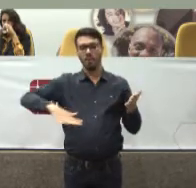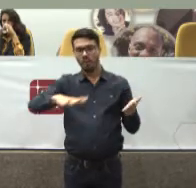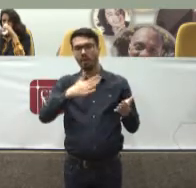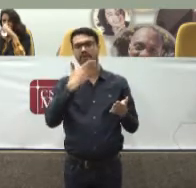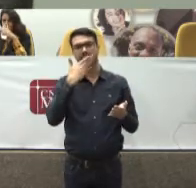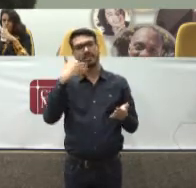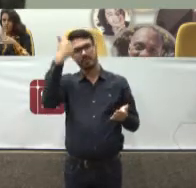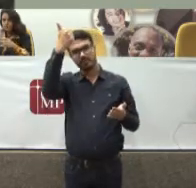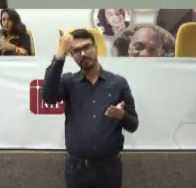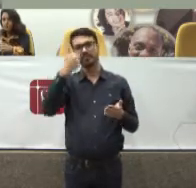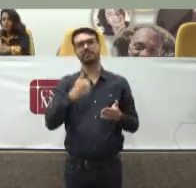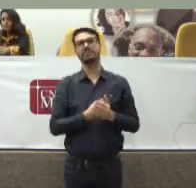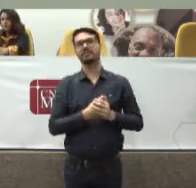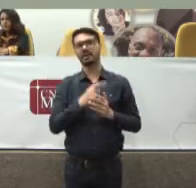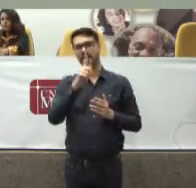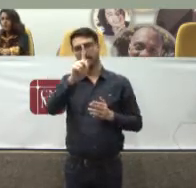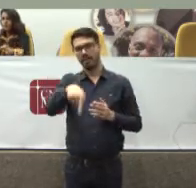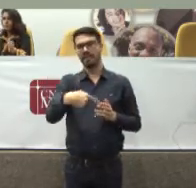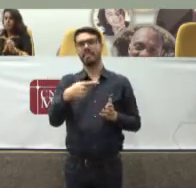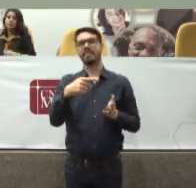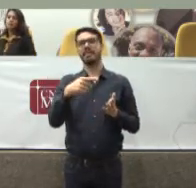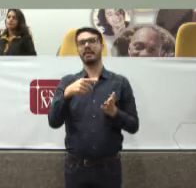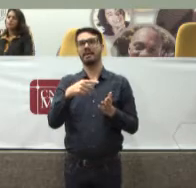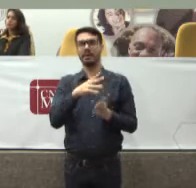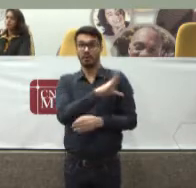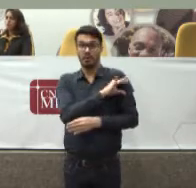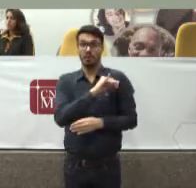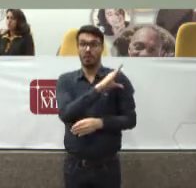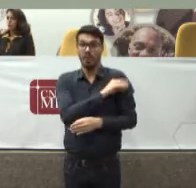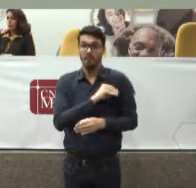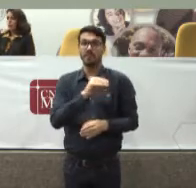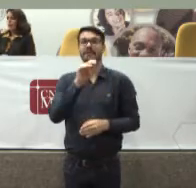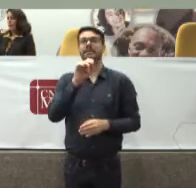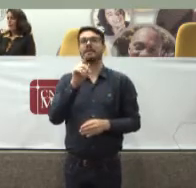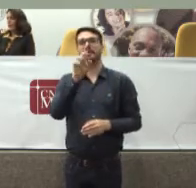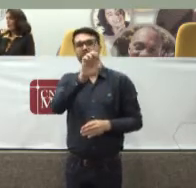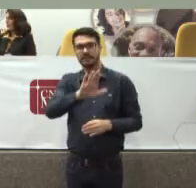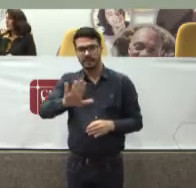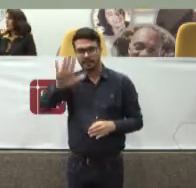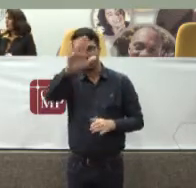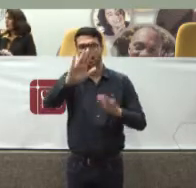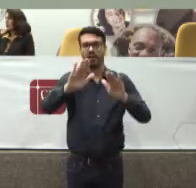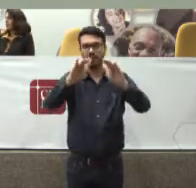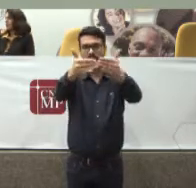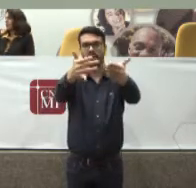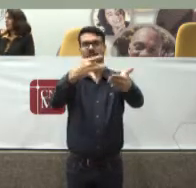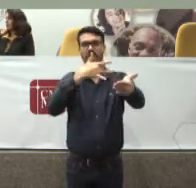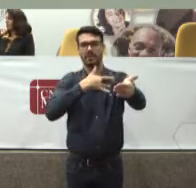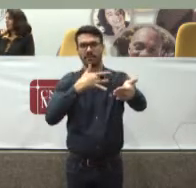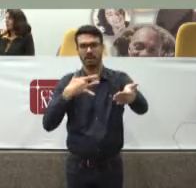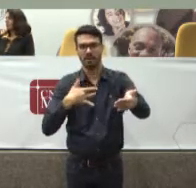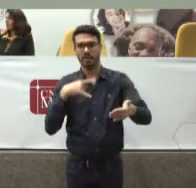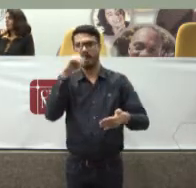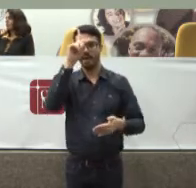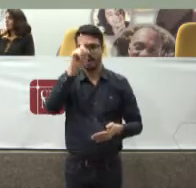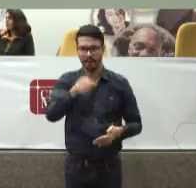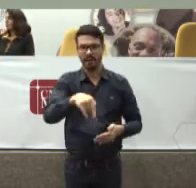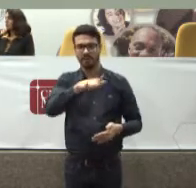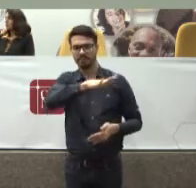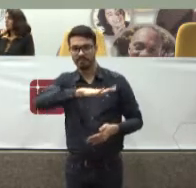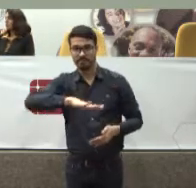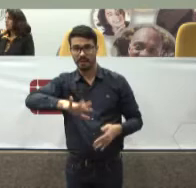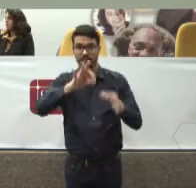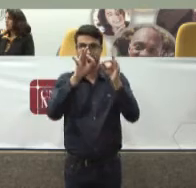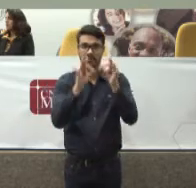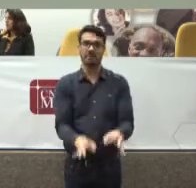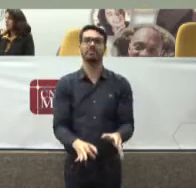isso É o comitê Estadual Do Fórum Da Saúde Esse é o espaço Adequado Para